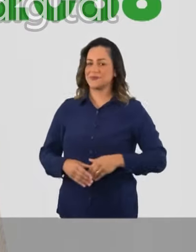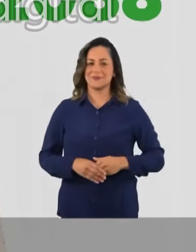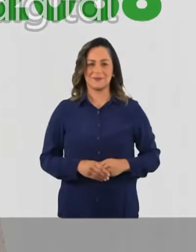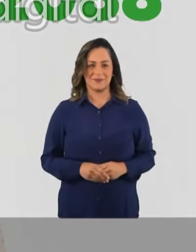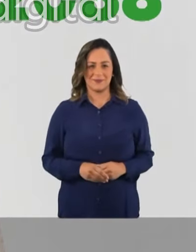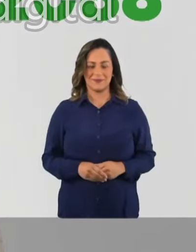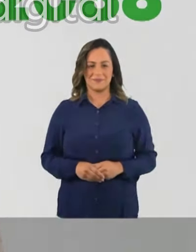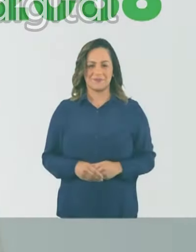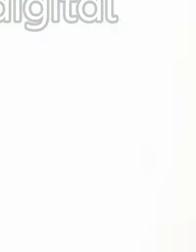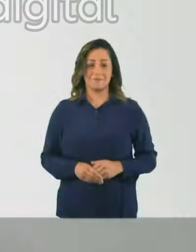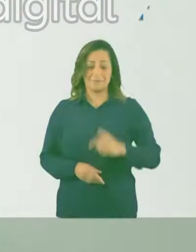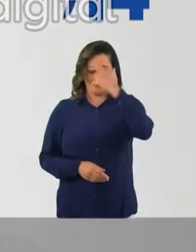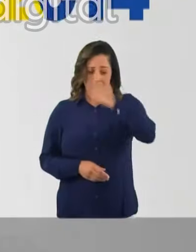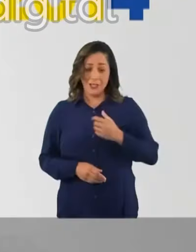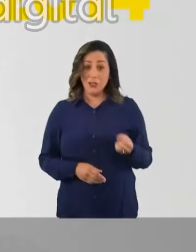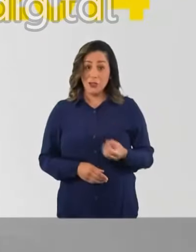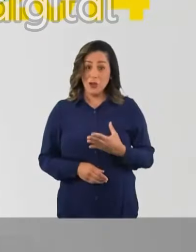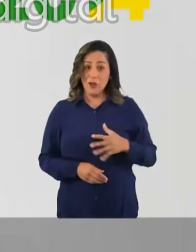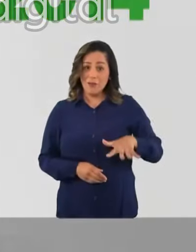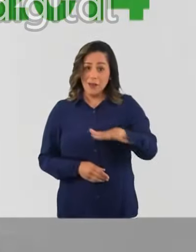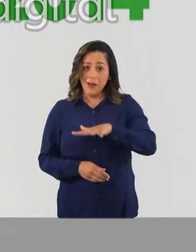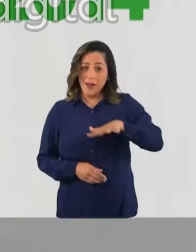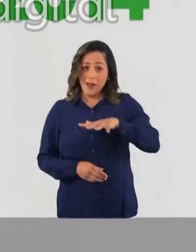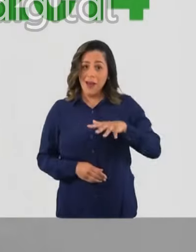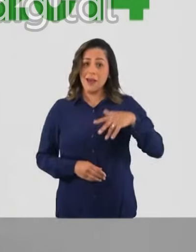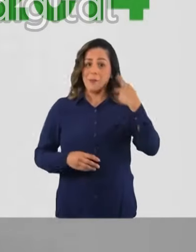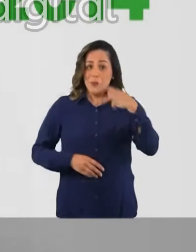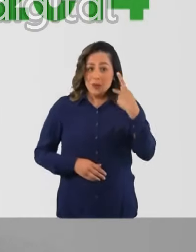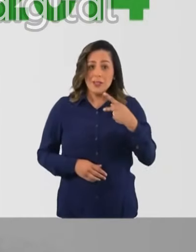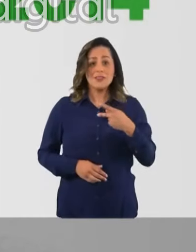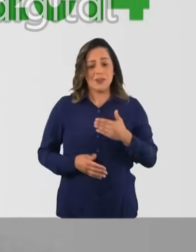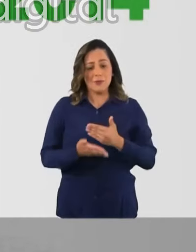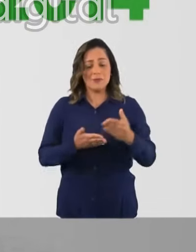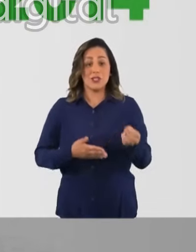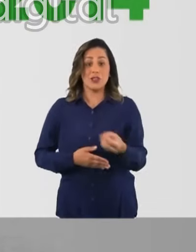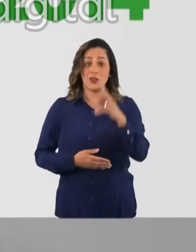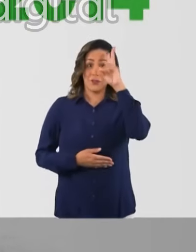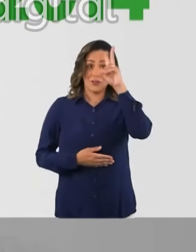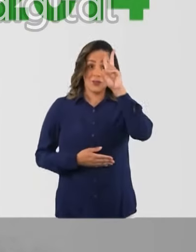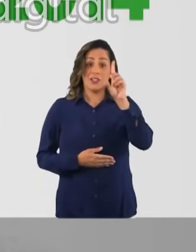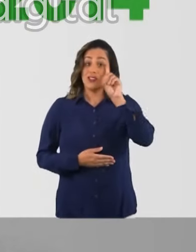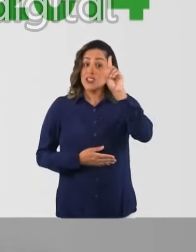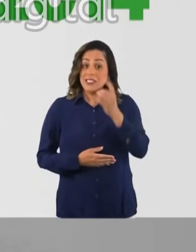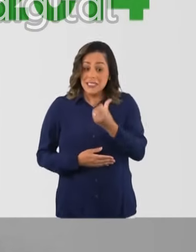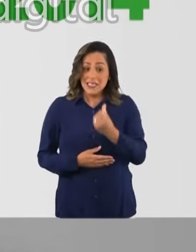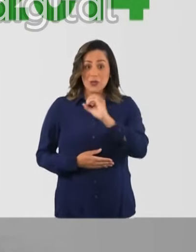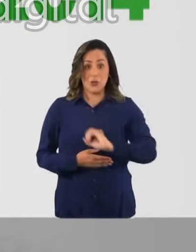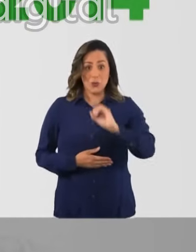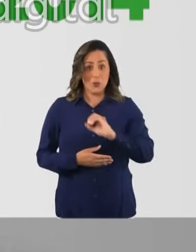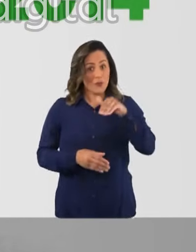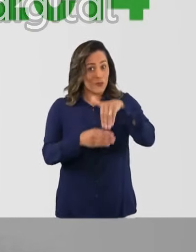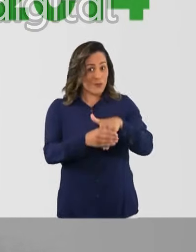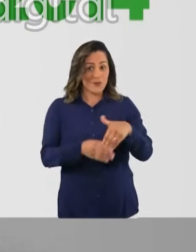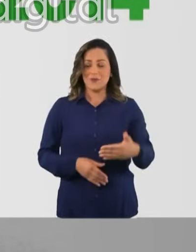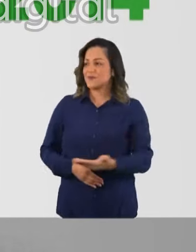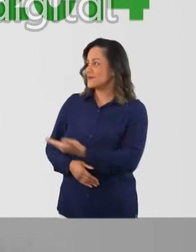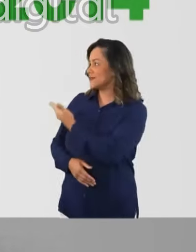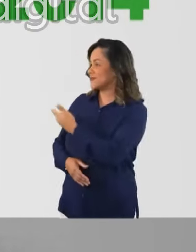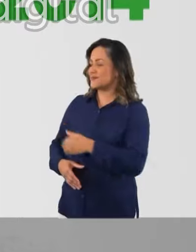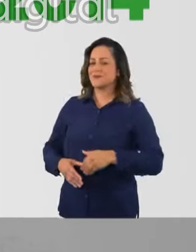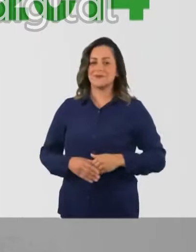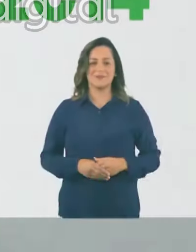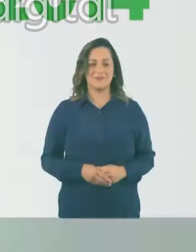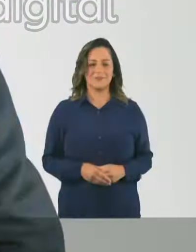-0-8-8. Um rosto novo na política pra começar uma nova história. Dia 6 de outubro, vote Cidinha Caraça, 22